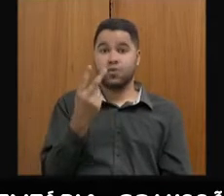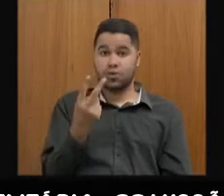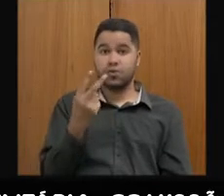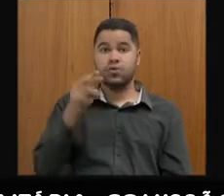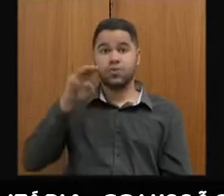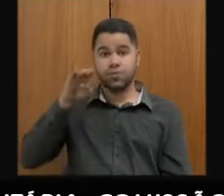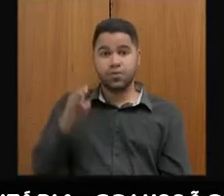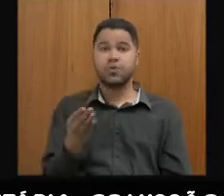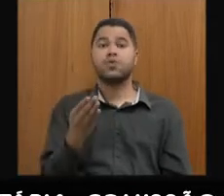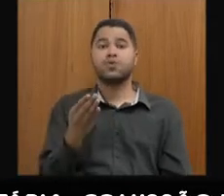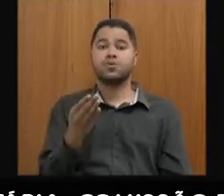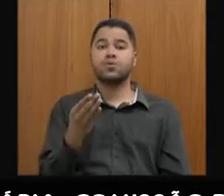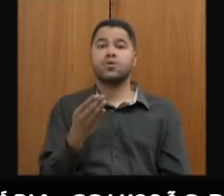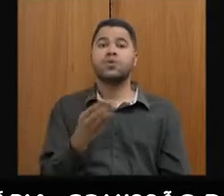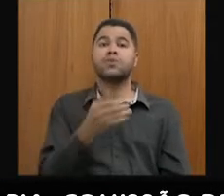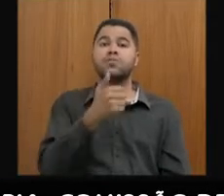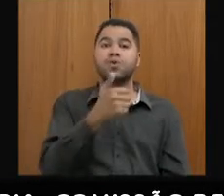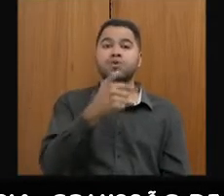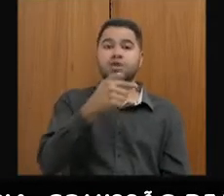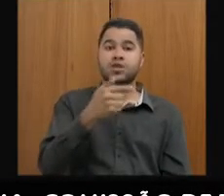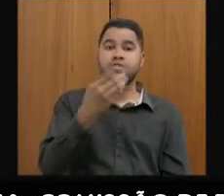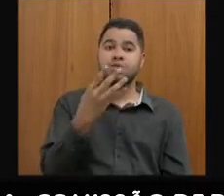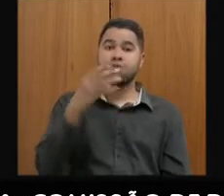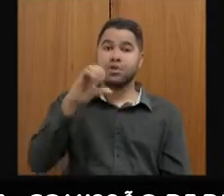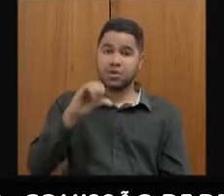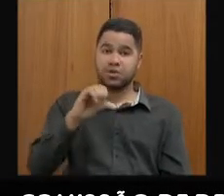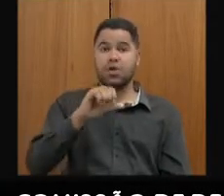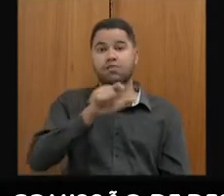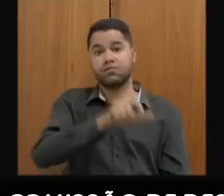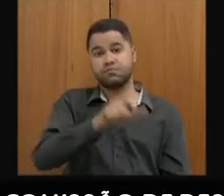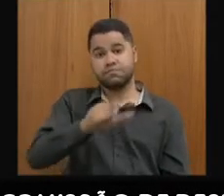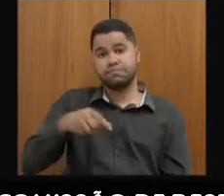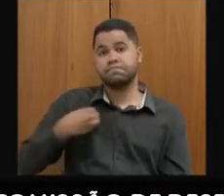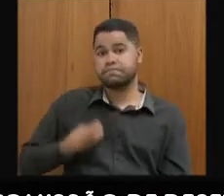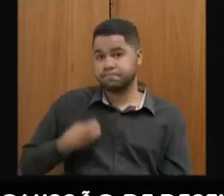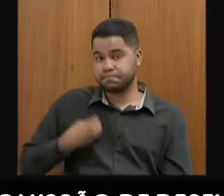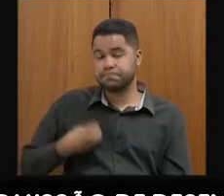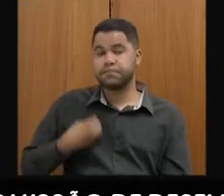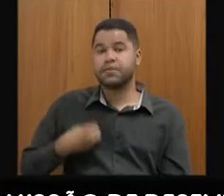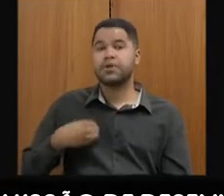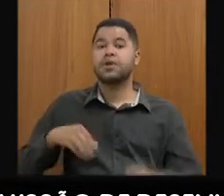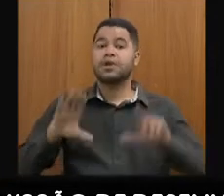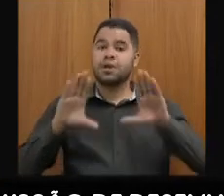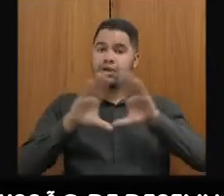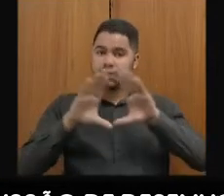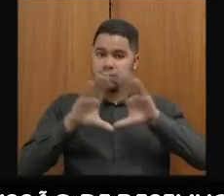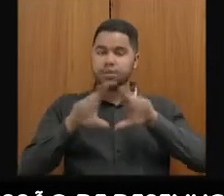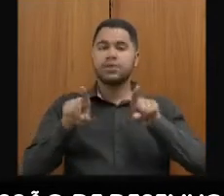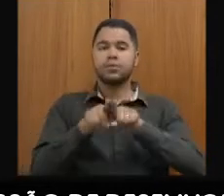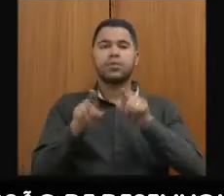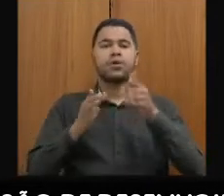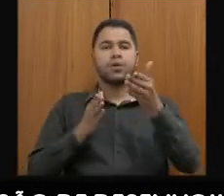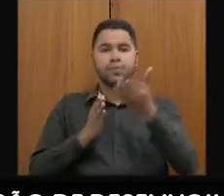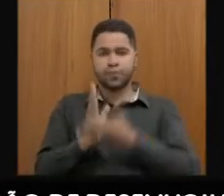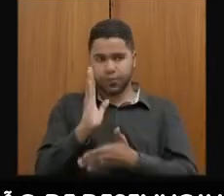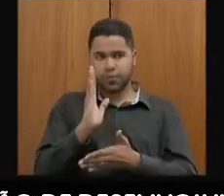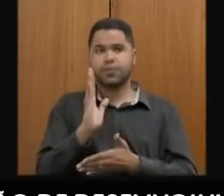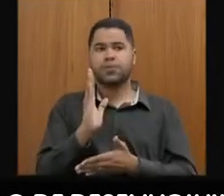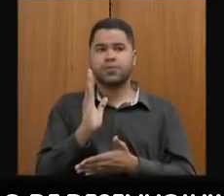.749 participantes. A Assembleia Legislativa também aprovou aqui